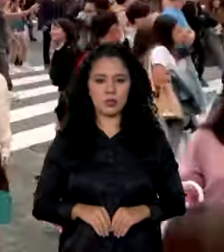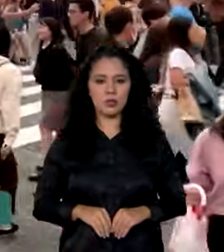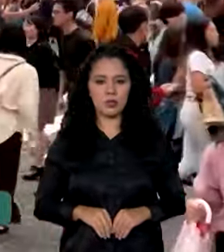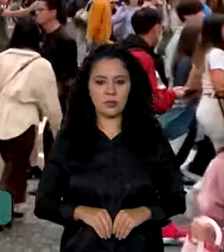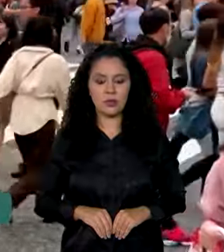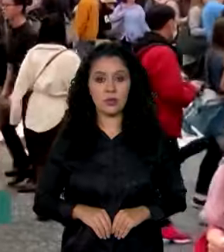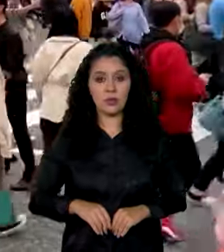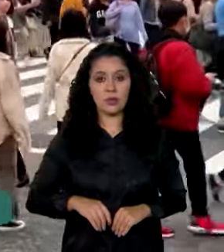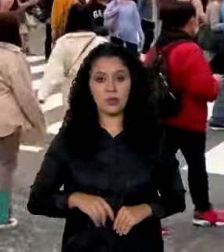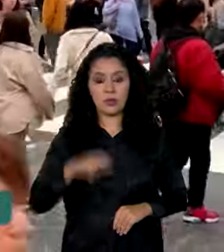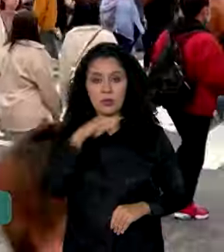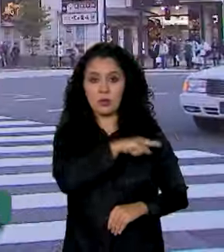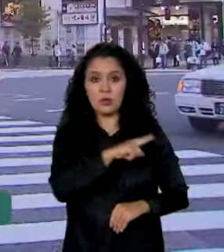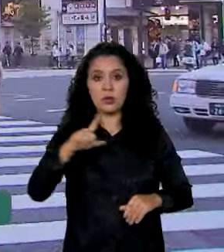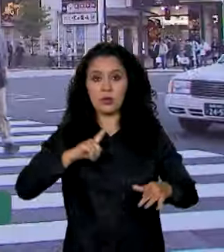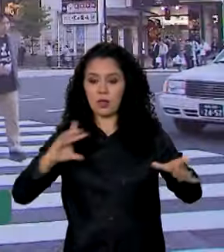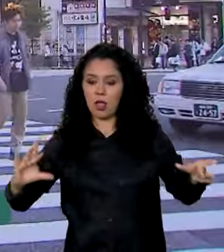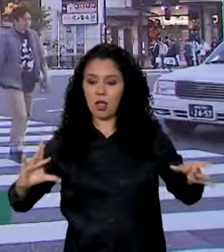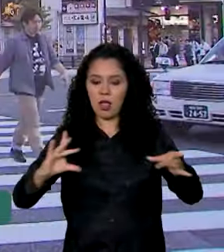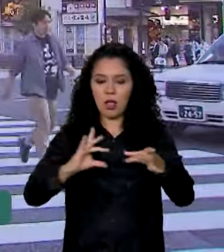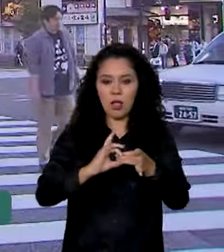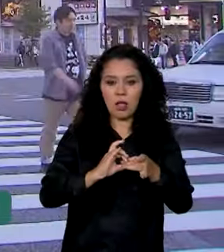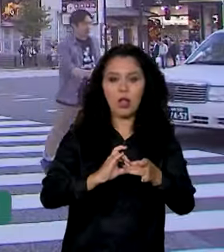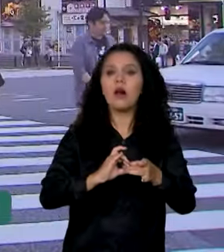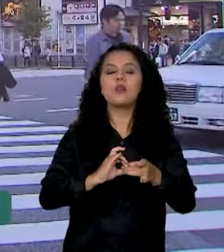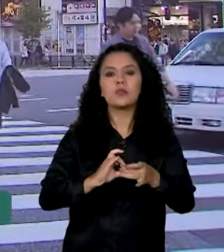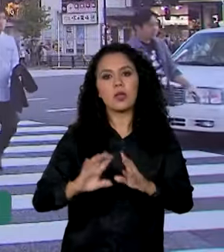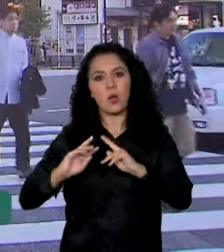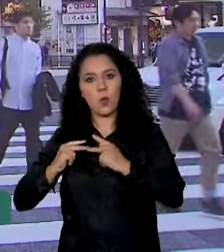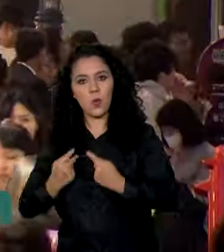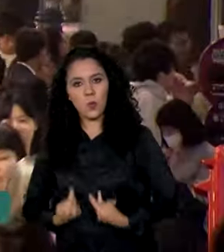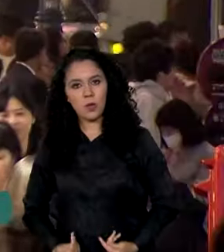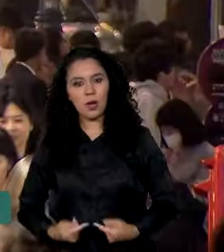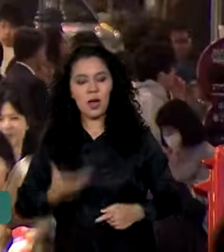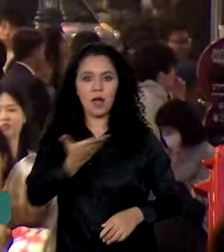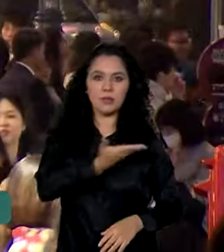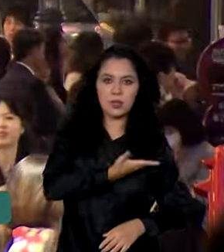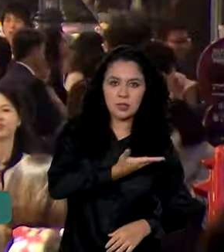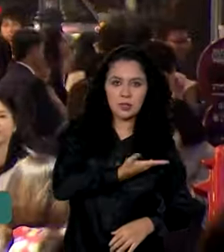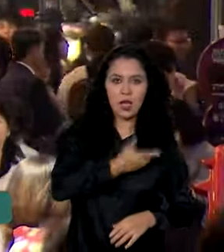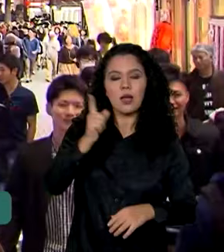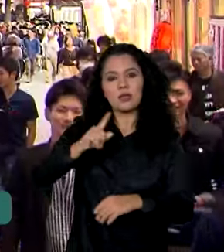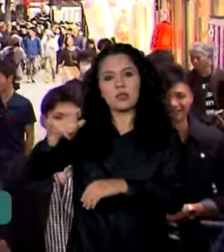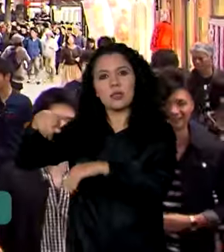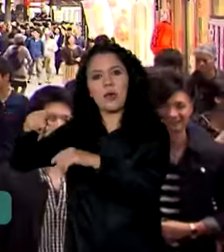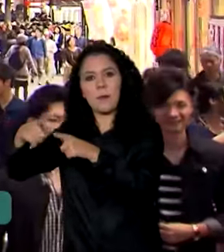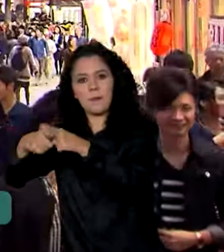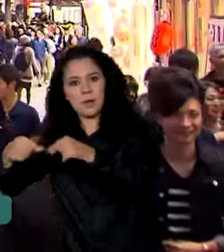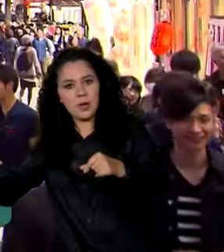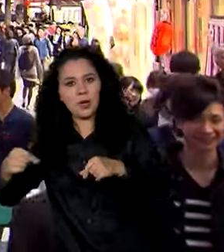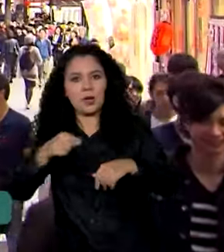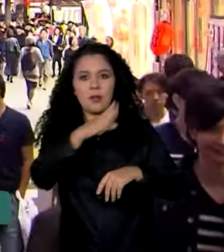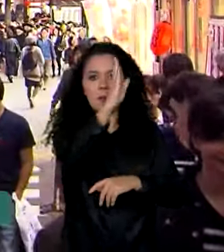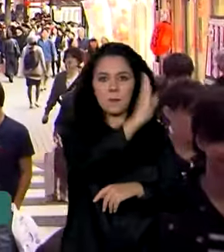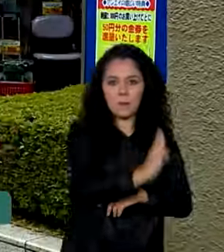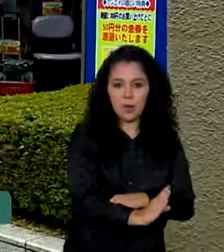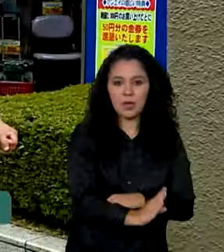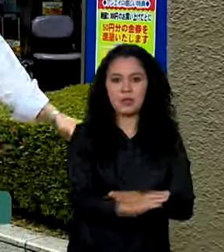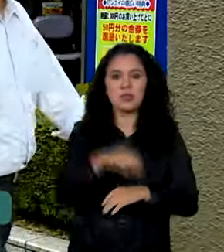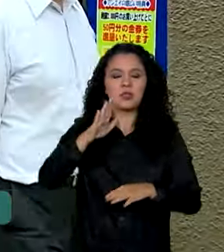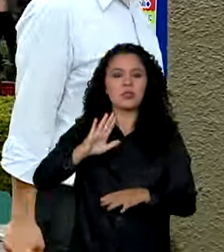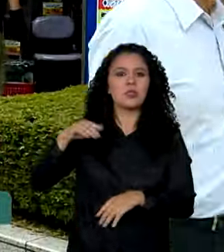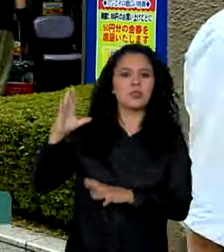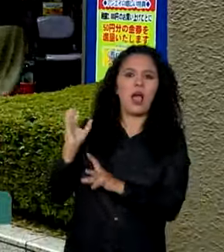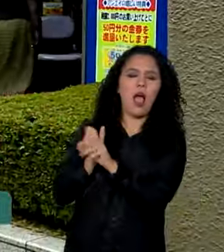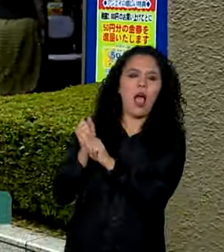Laços humanos de comércio e de amizade unem Brasil e Japão há mais de um século. E os dois países têm